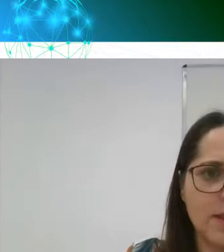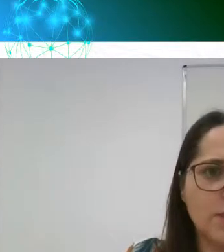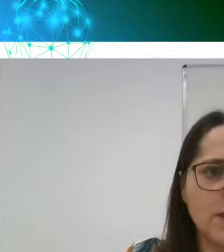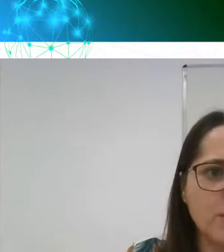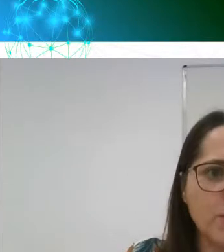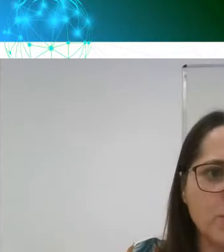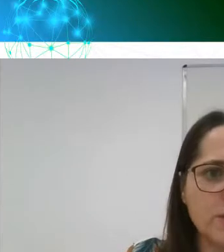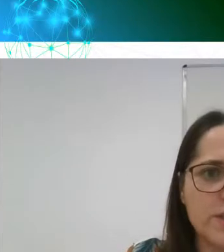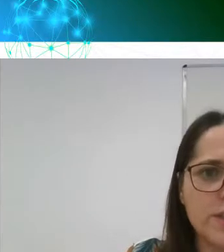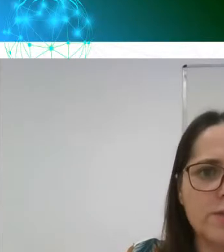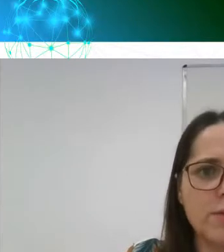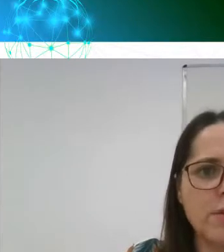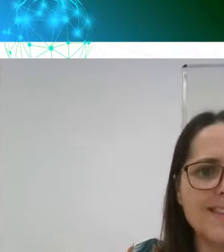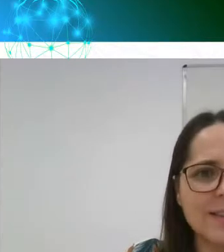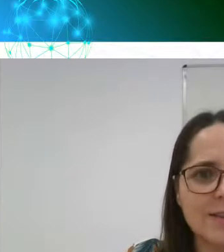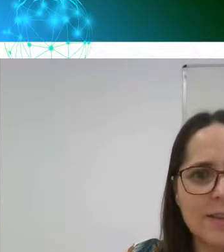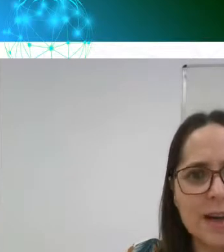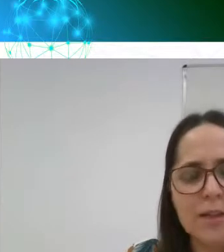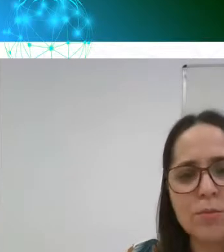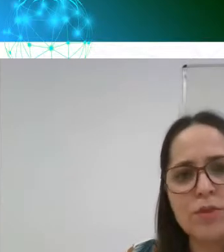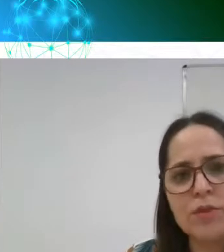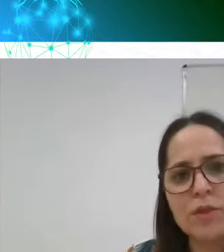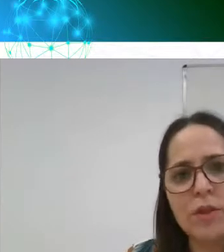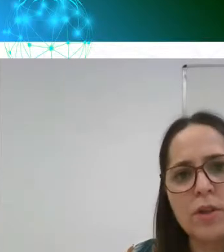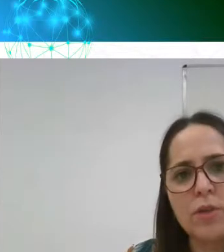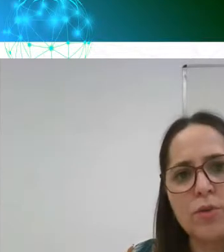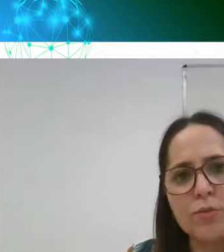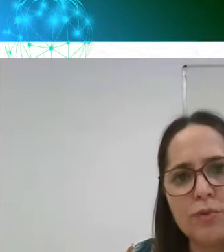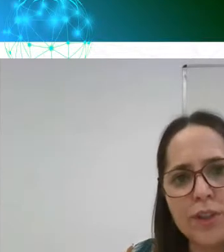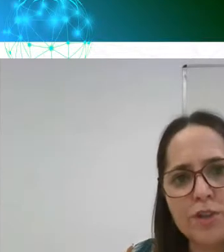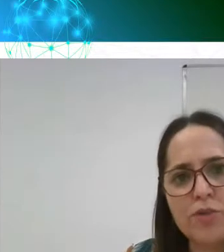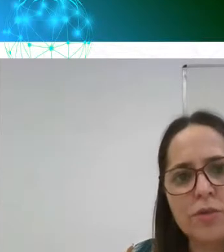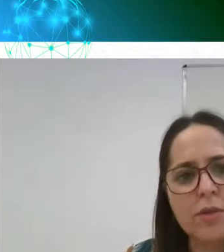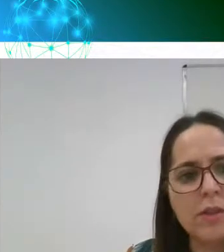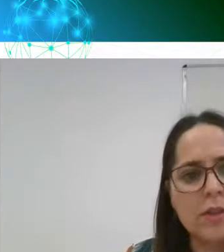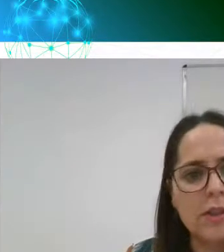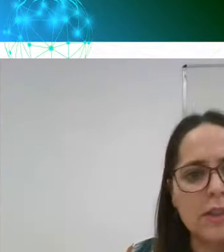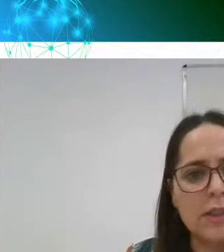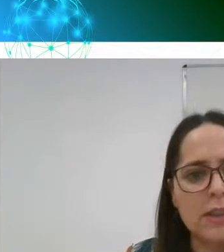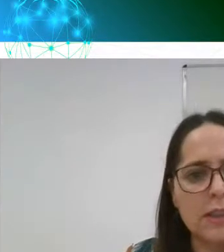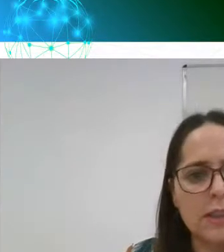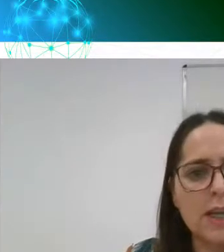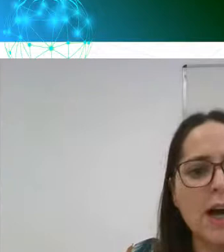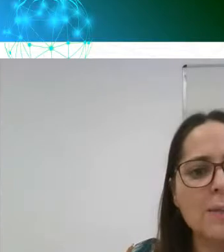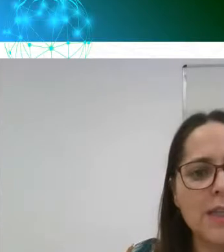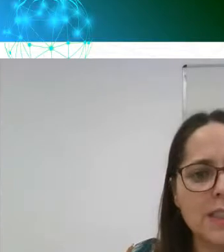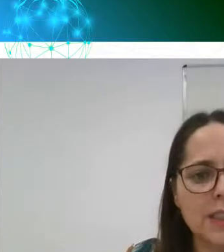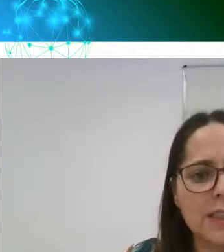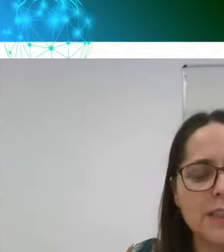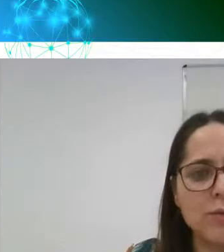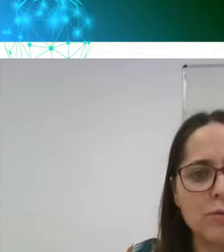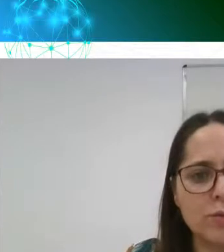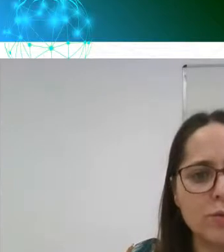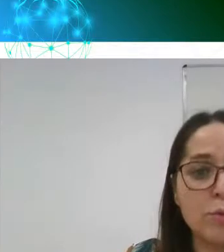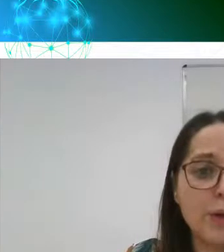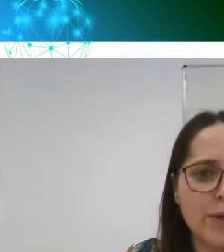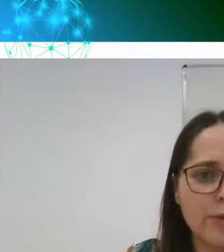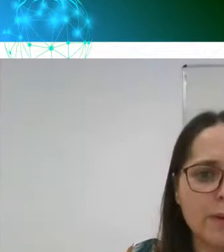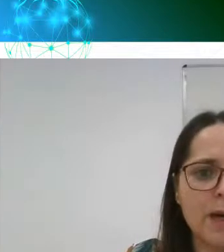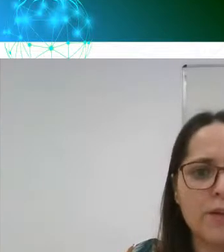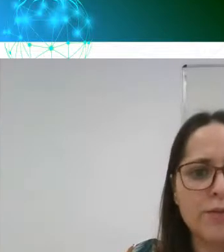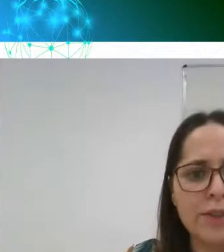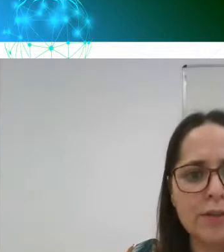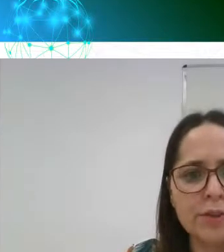também não foi possível acessarmos o vídeo da apresentação do